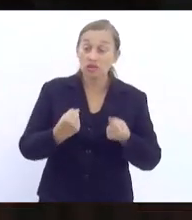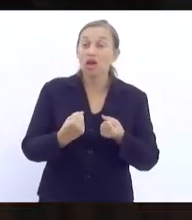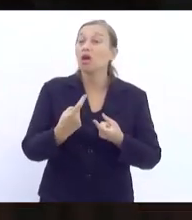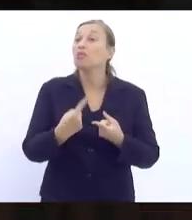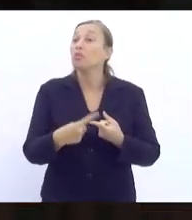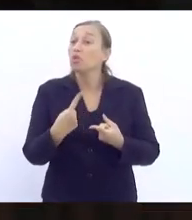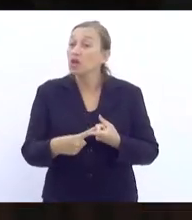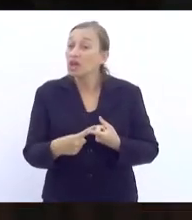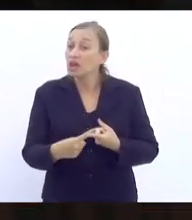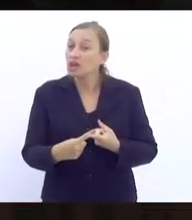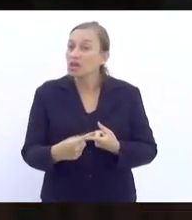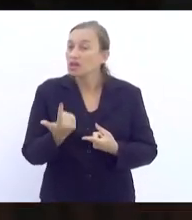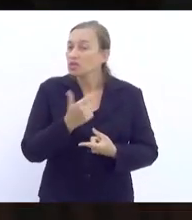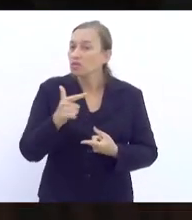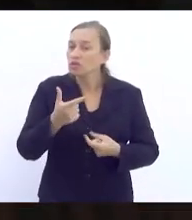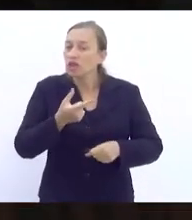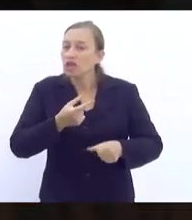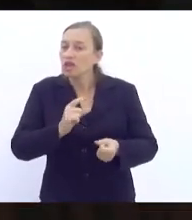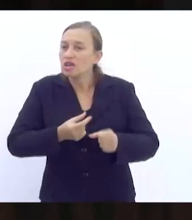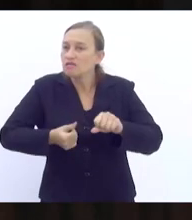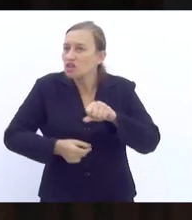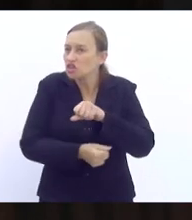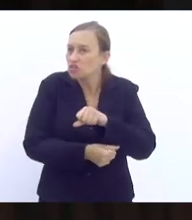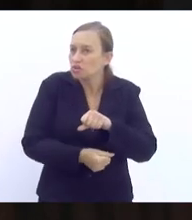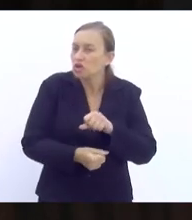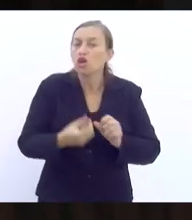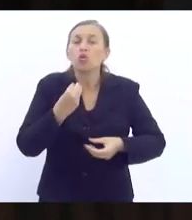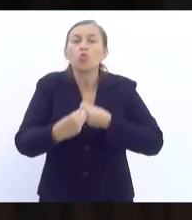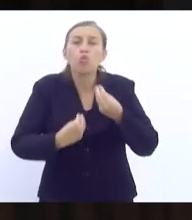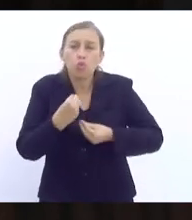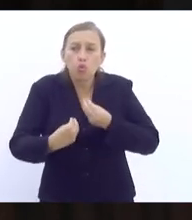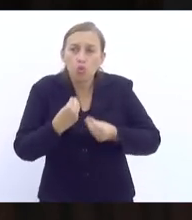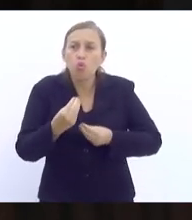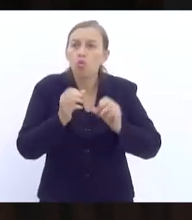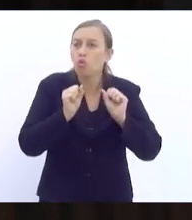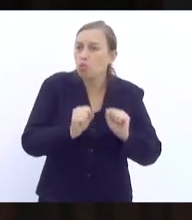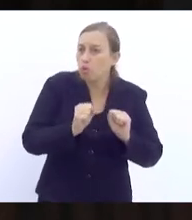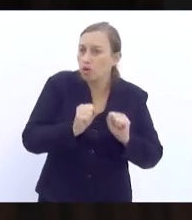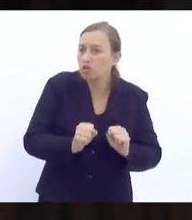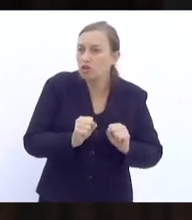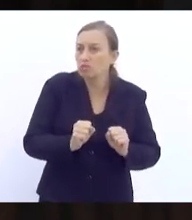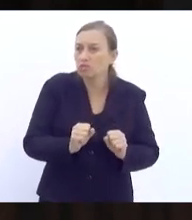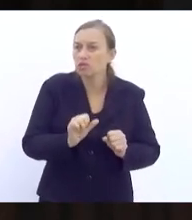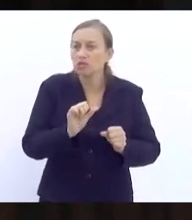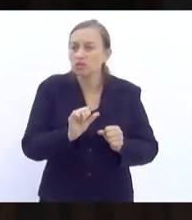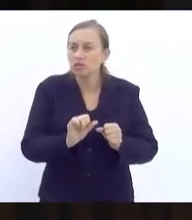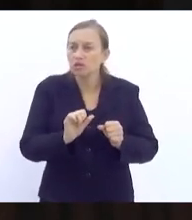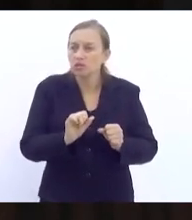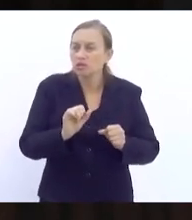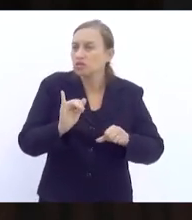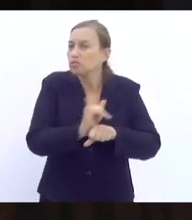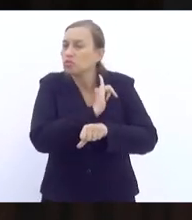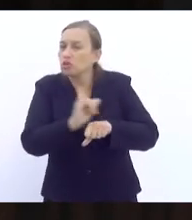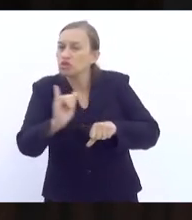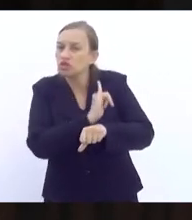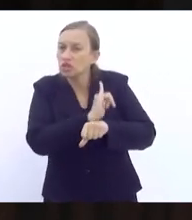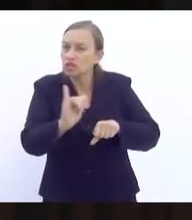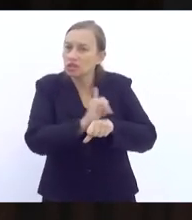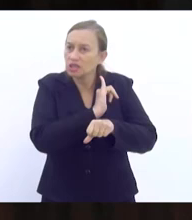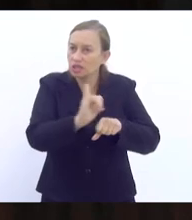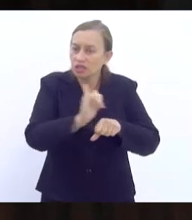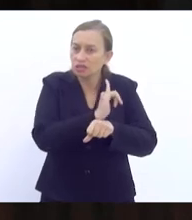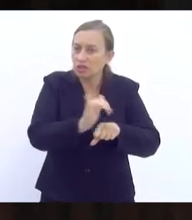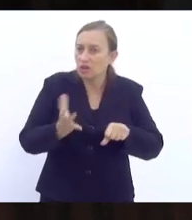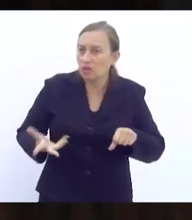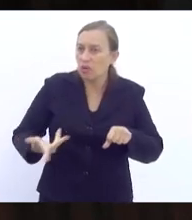que que então não há os investimentos e como que nós podemos efetivar, quais são as nossas estratégias para a